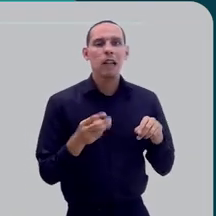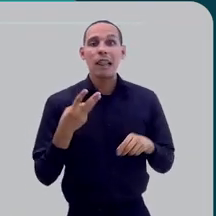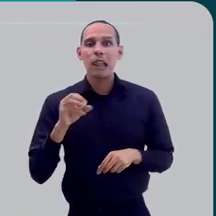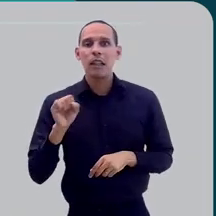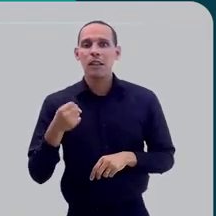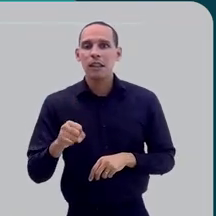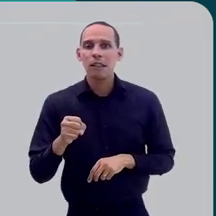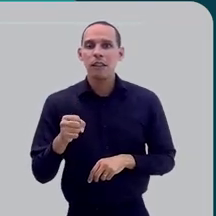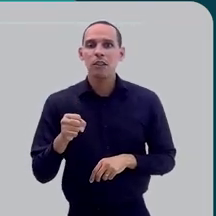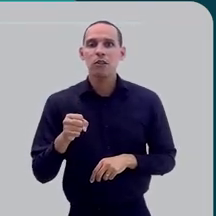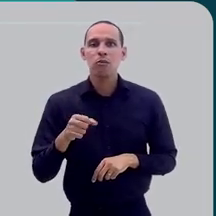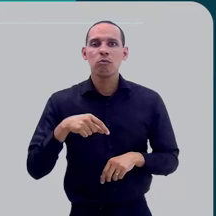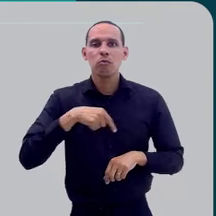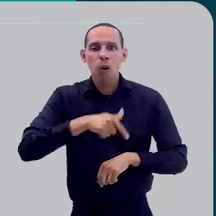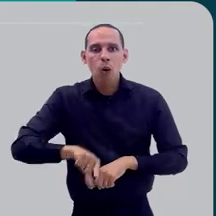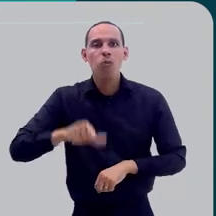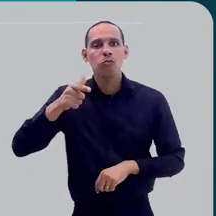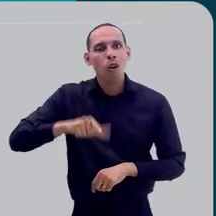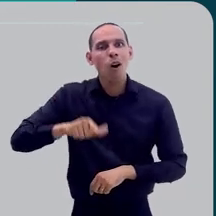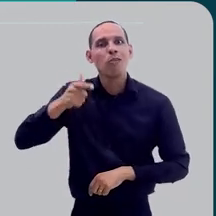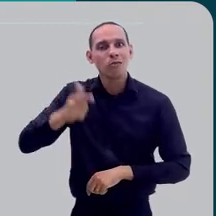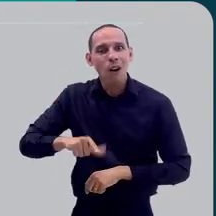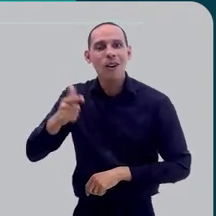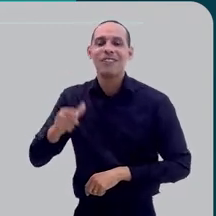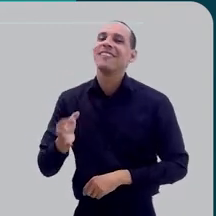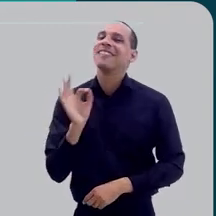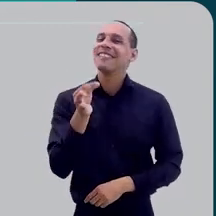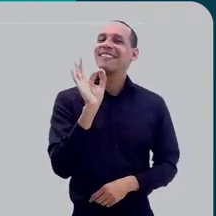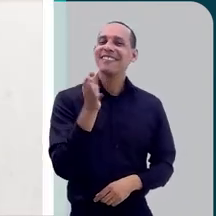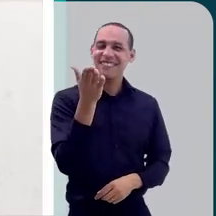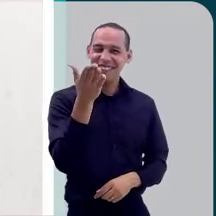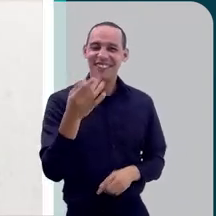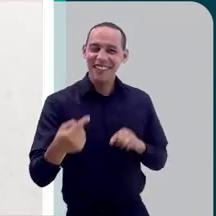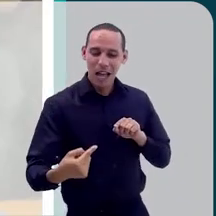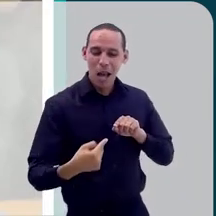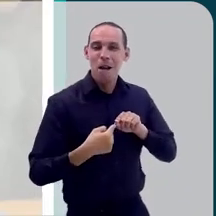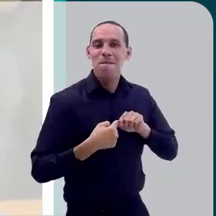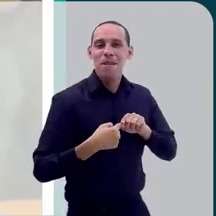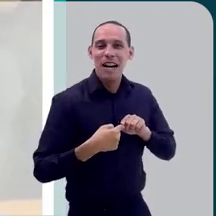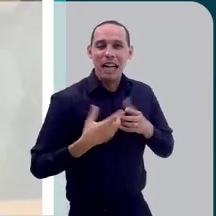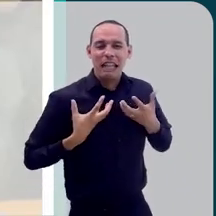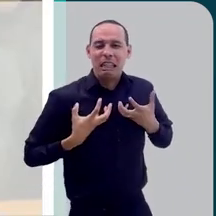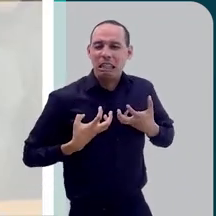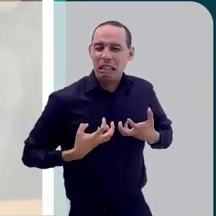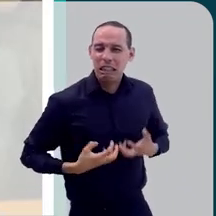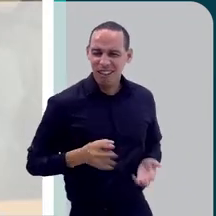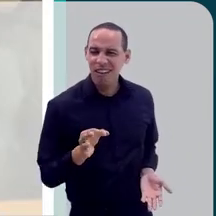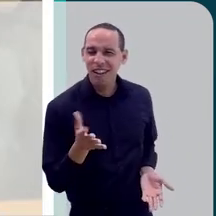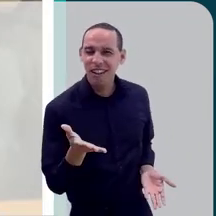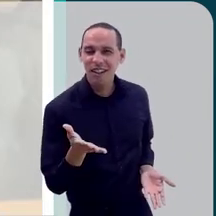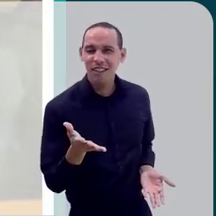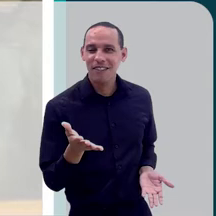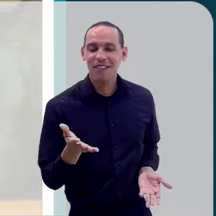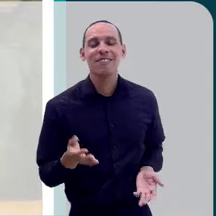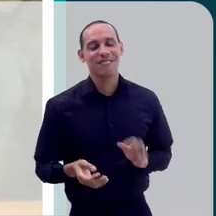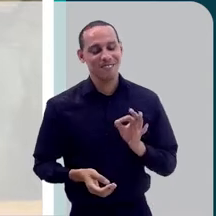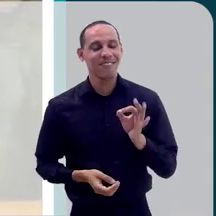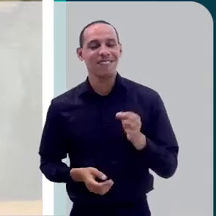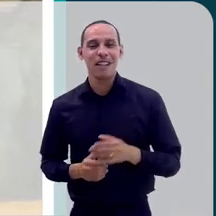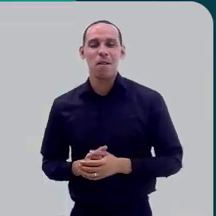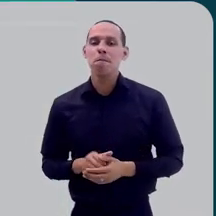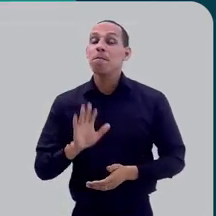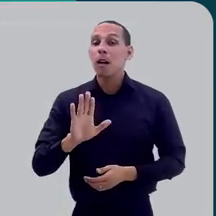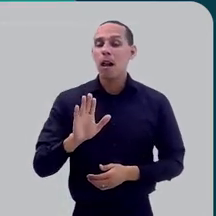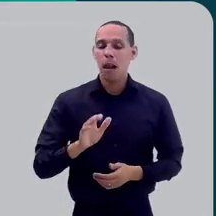um botão aqui, a cada 30 segundos. Quanto tempo você aguenta? É esse tipo de situação que traz esse esgotamento,